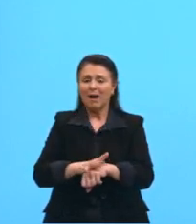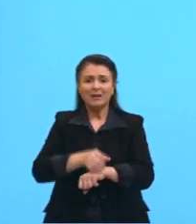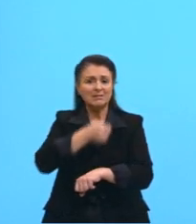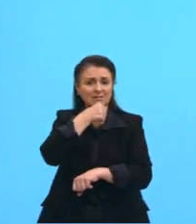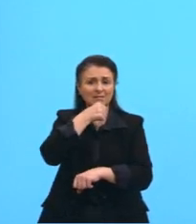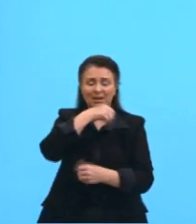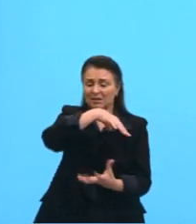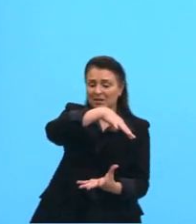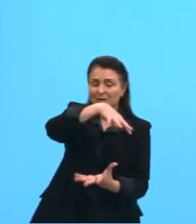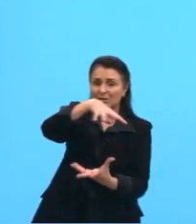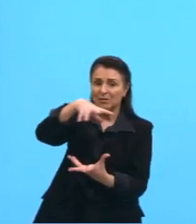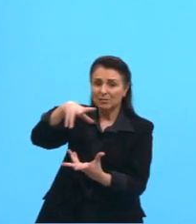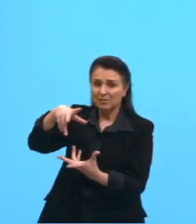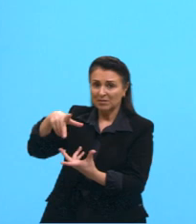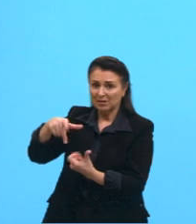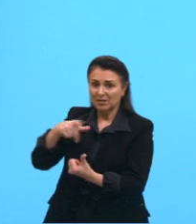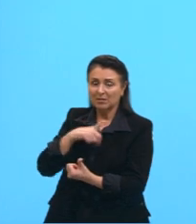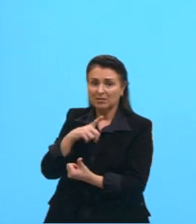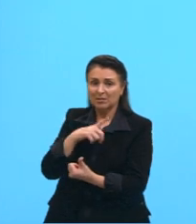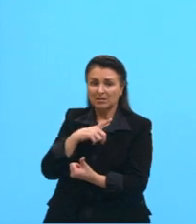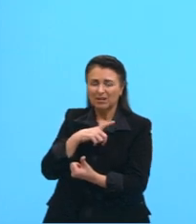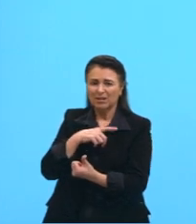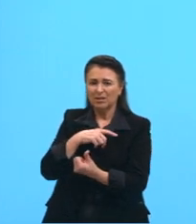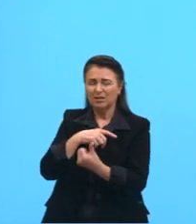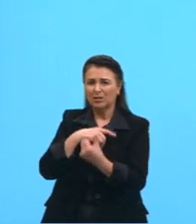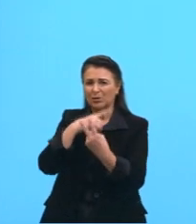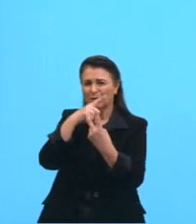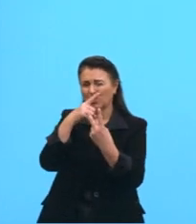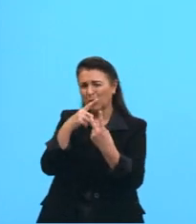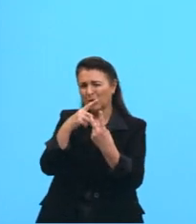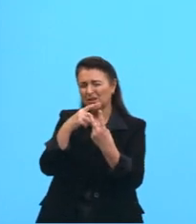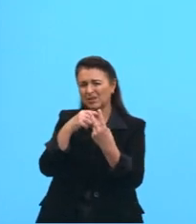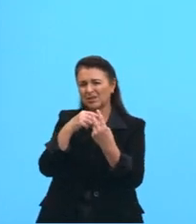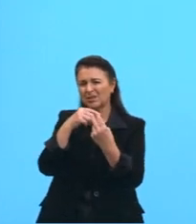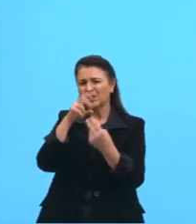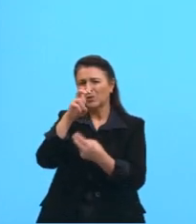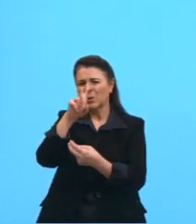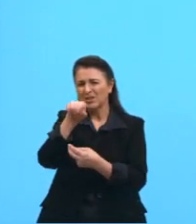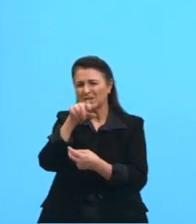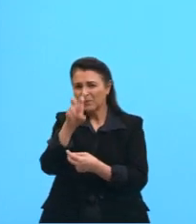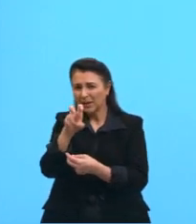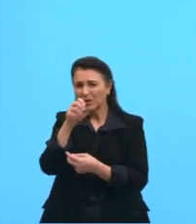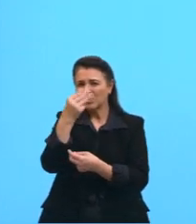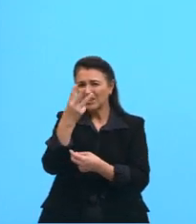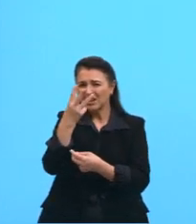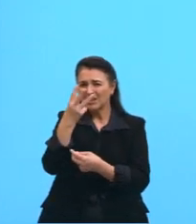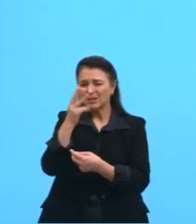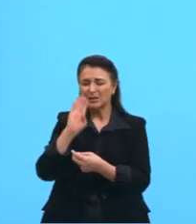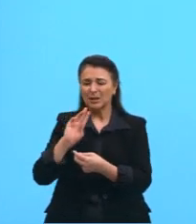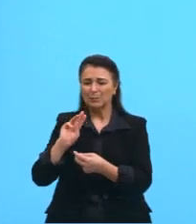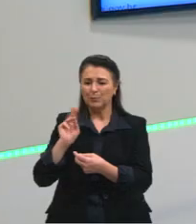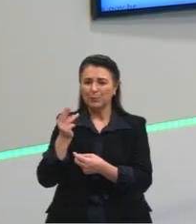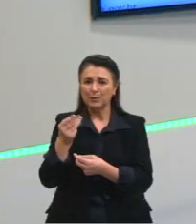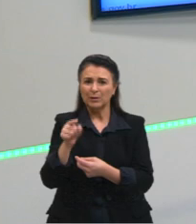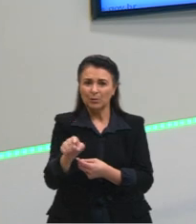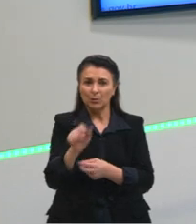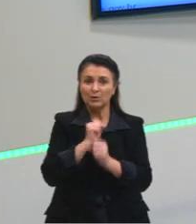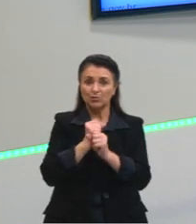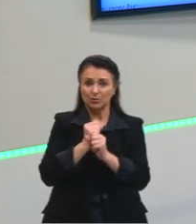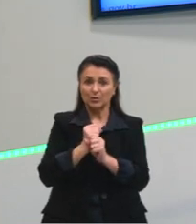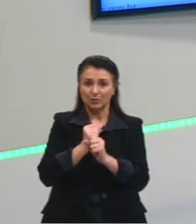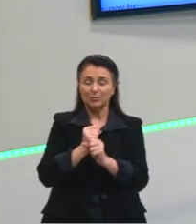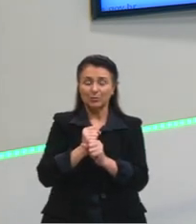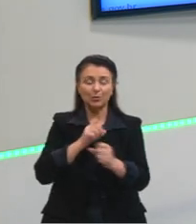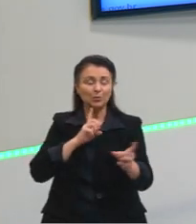é, tem 2,5, 3 bilhões de anos, para vocês terem uma as rochas que são encontradas nesse